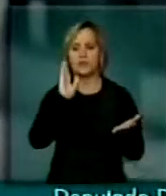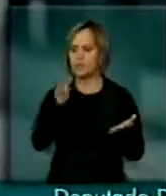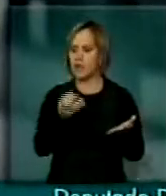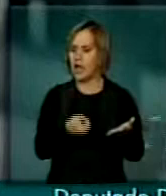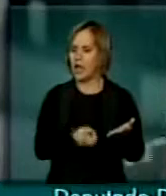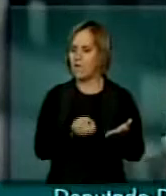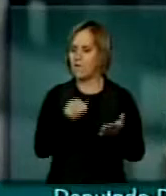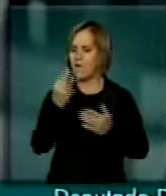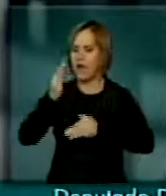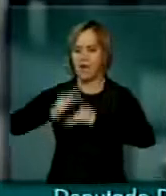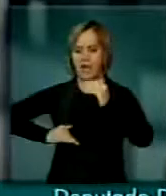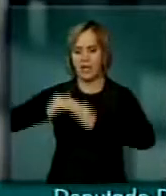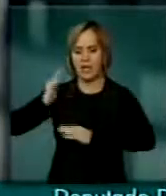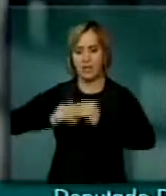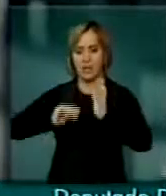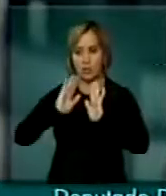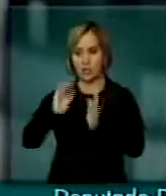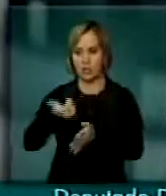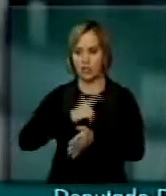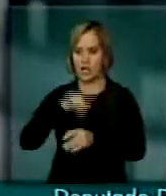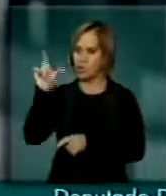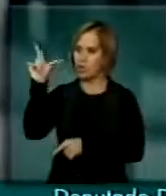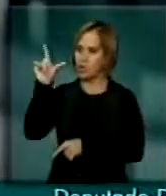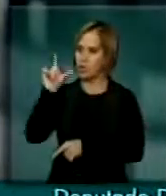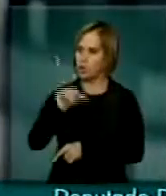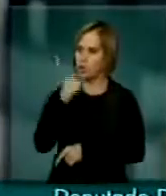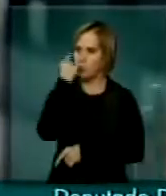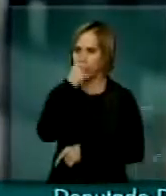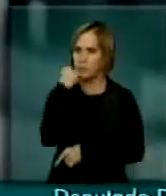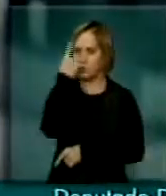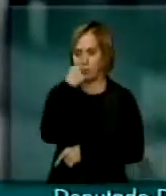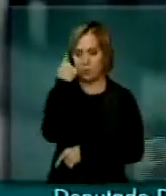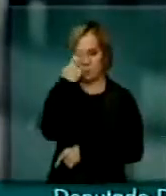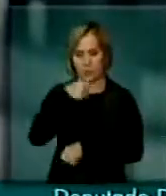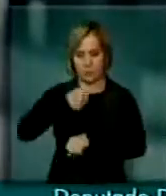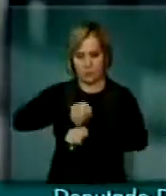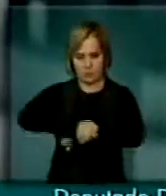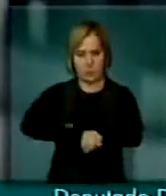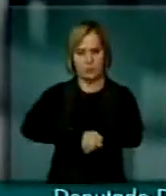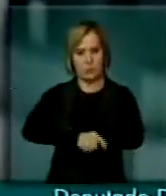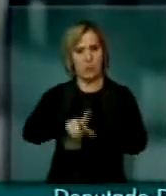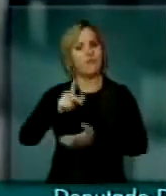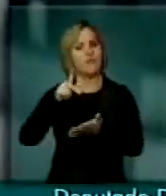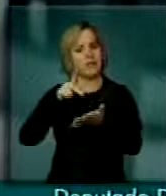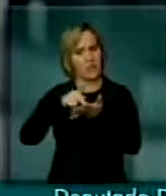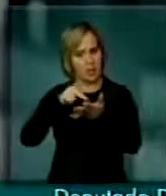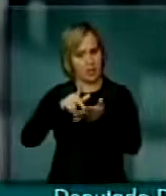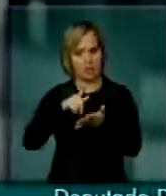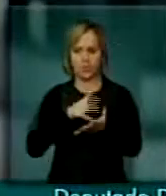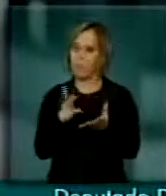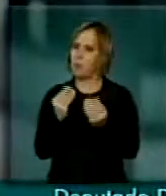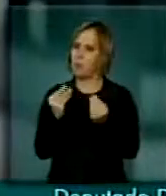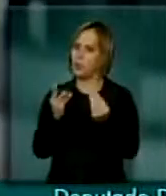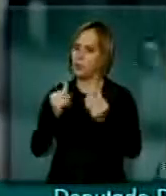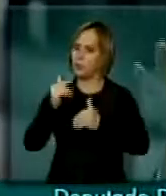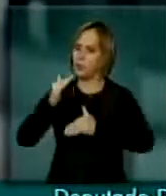profissões têm redução de jornada de trabalho. E é verdade, muitas